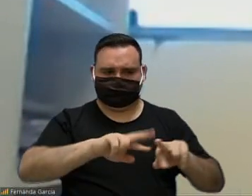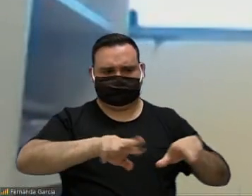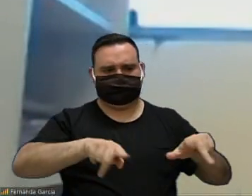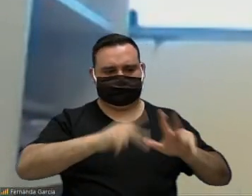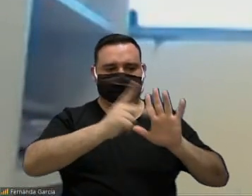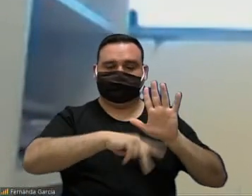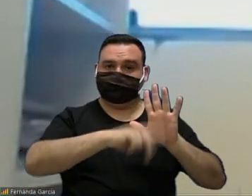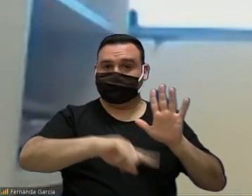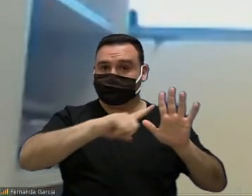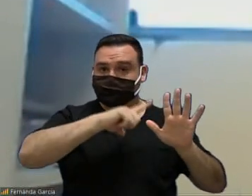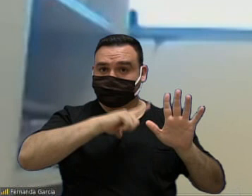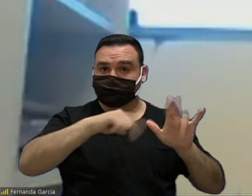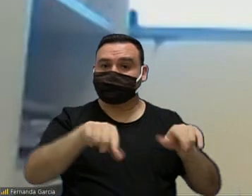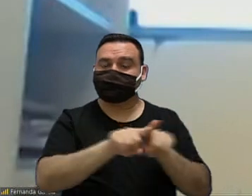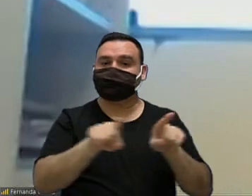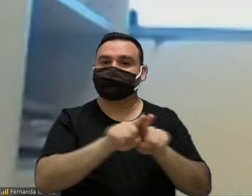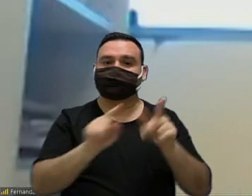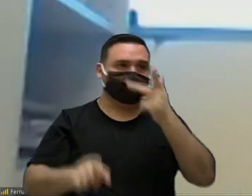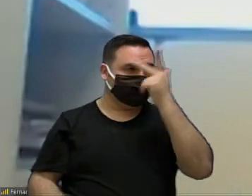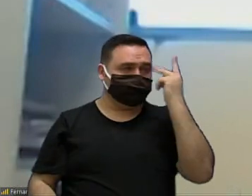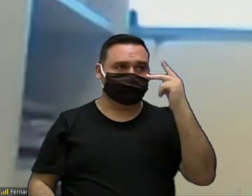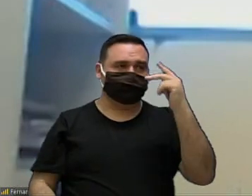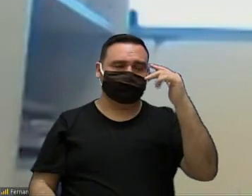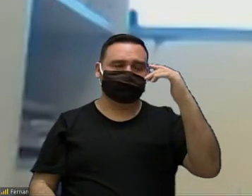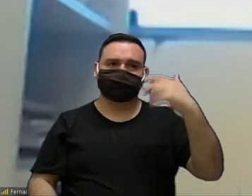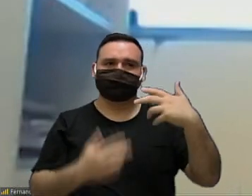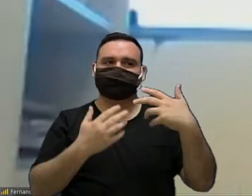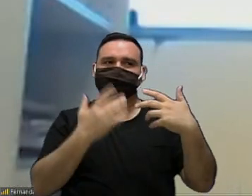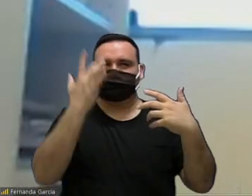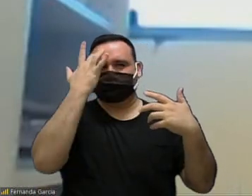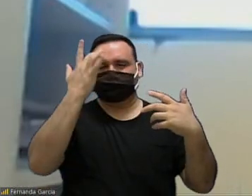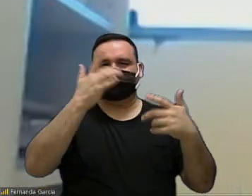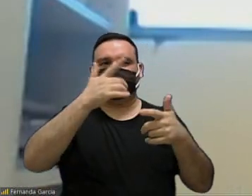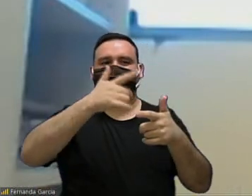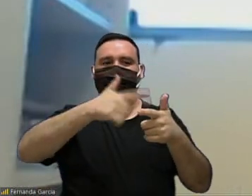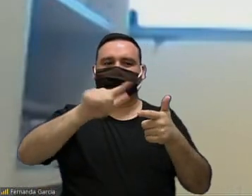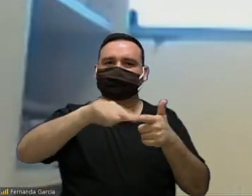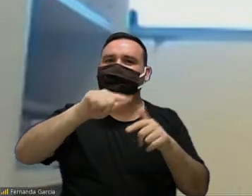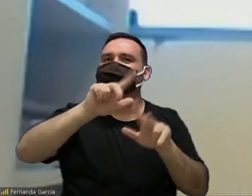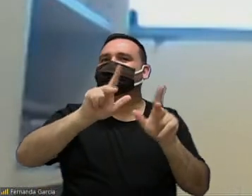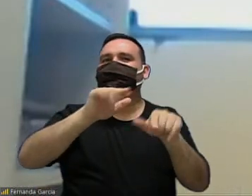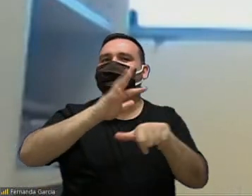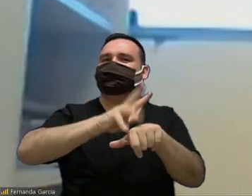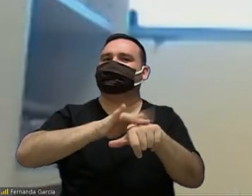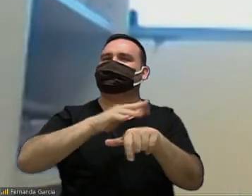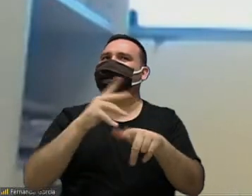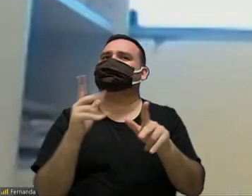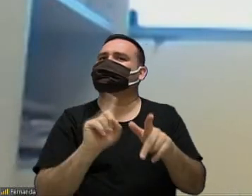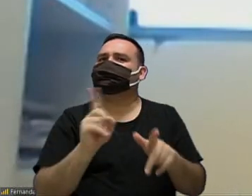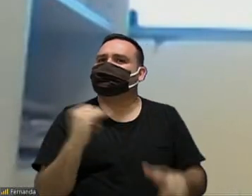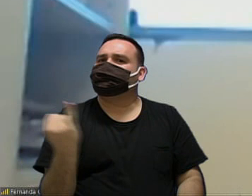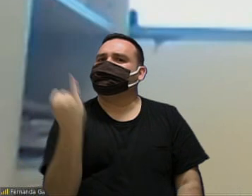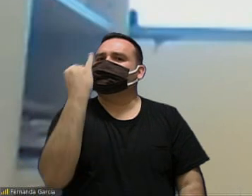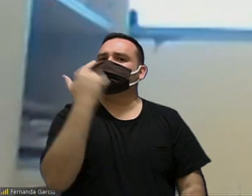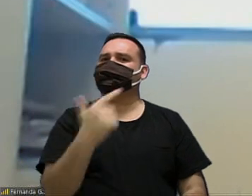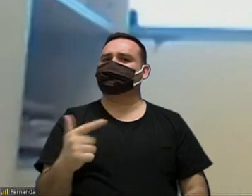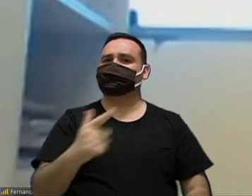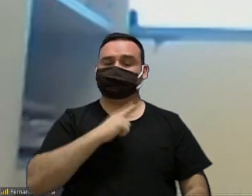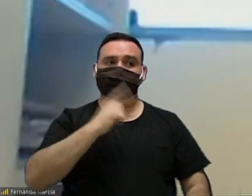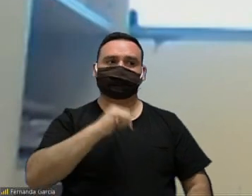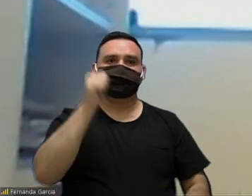projetos entrevistas as pessoas não encaram isso como um caso de extrema importância nós temos